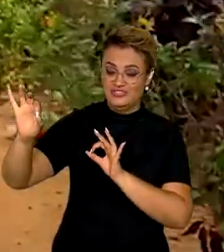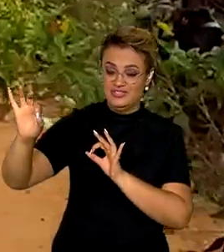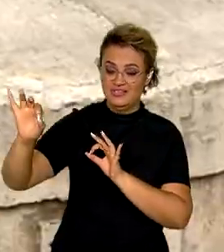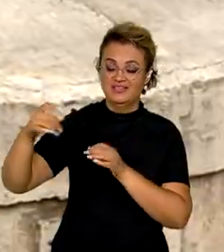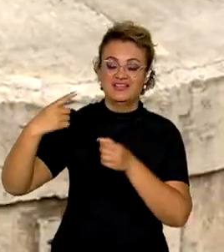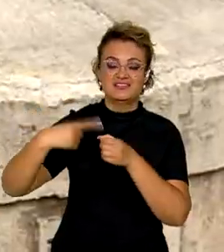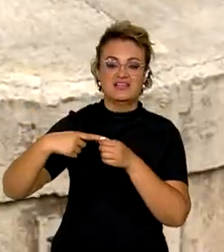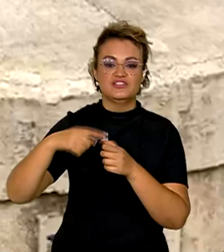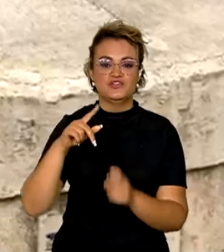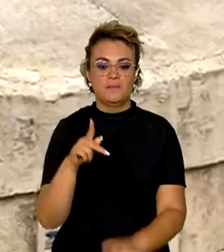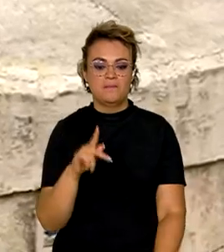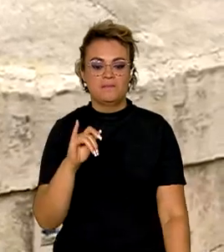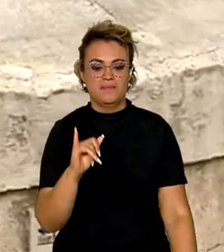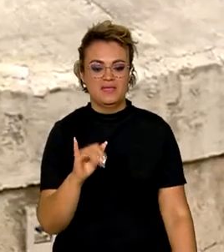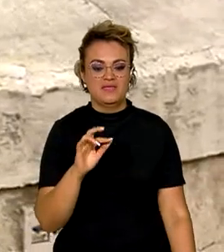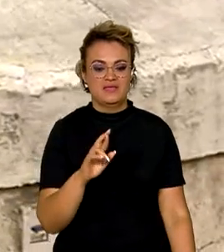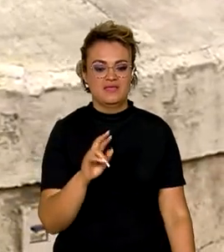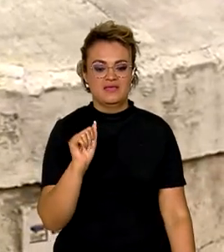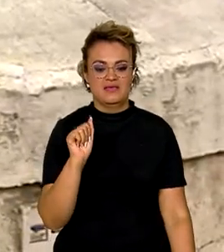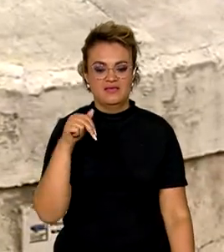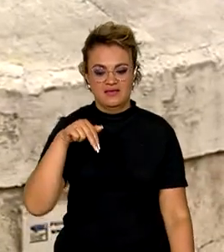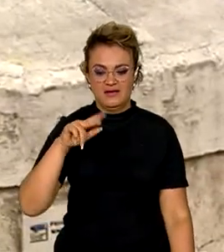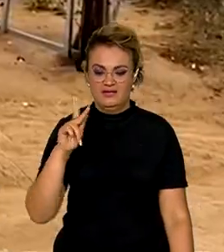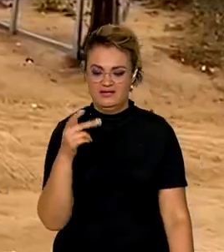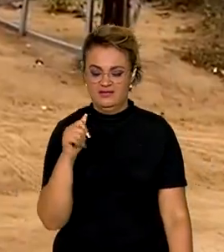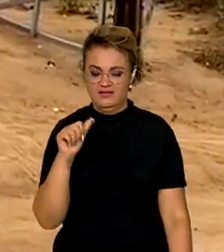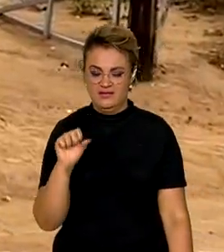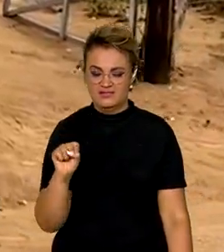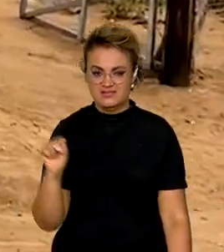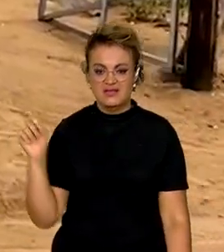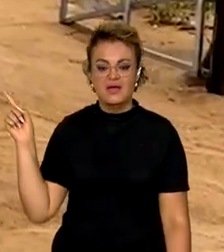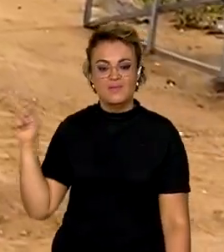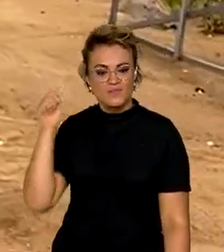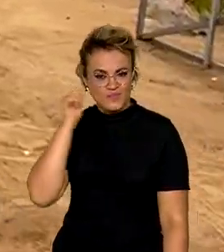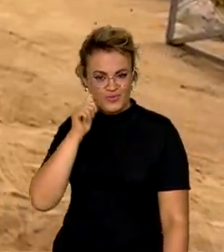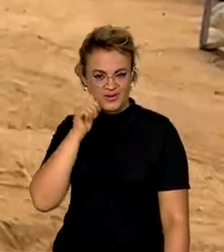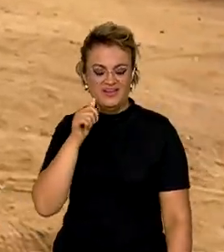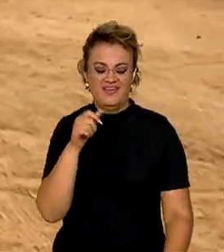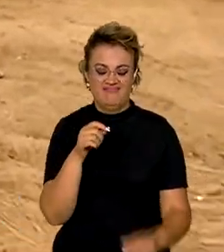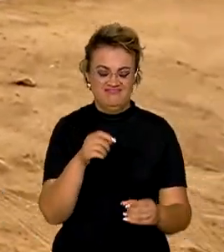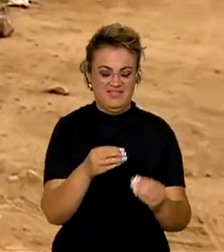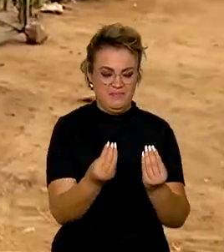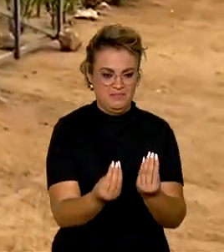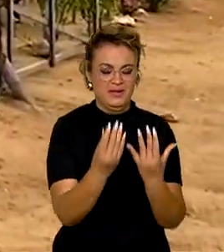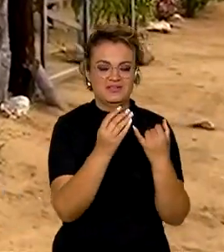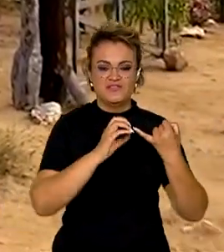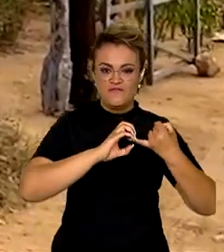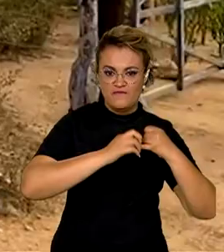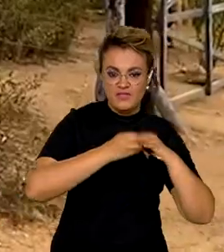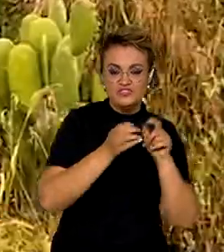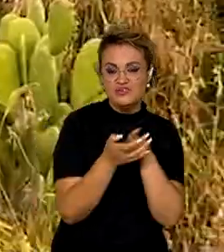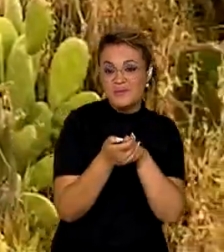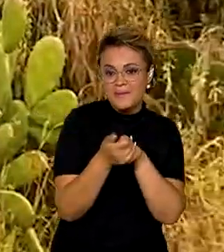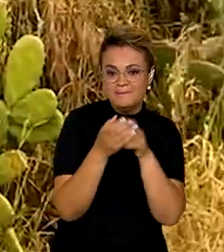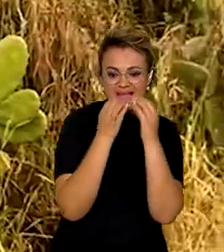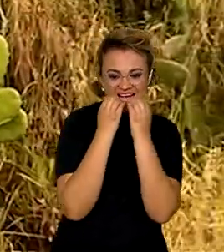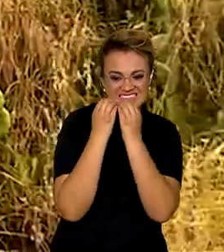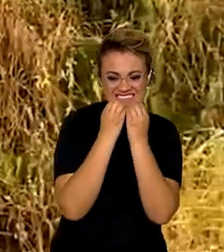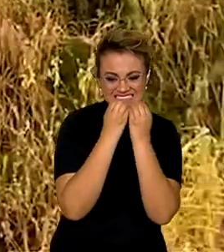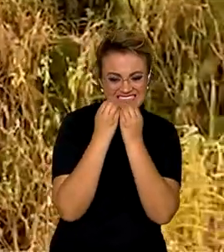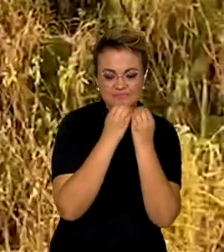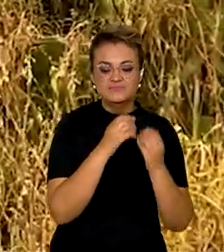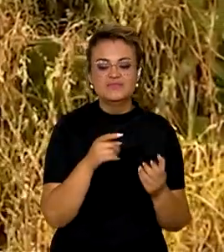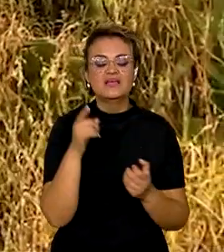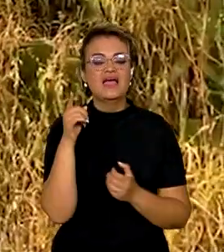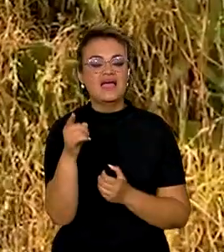Piranhas. Lá mora a agricultora Maria Cícera. Ela planta feijão e milho numa pequena propriedade. Quer saber